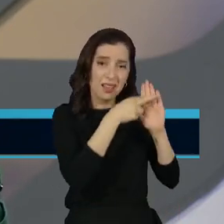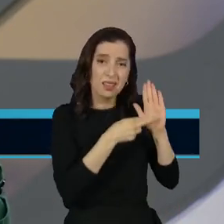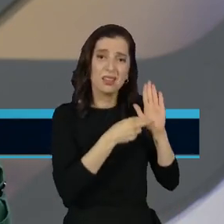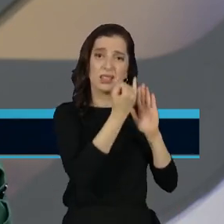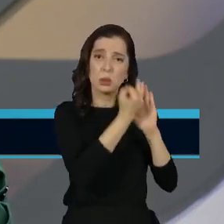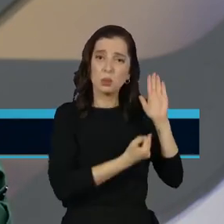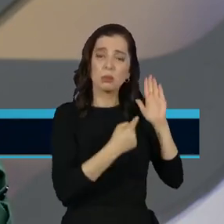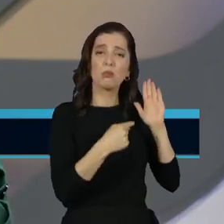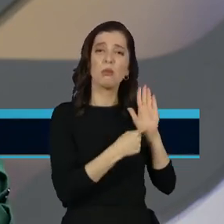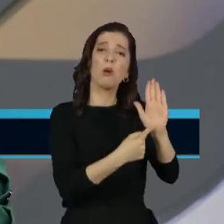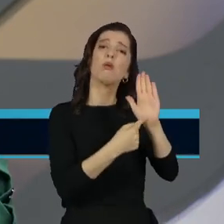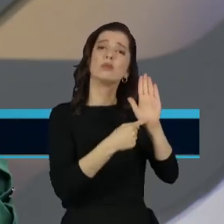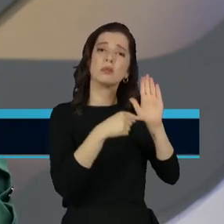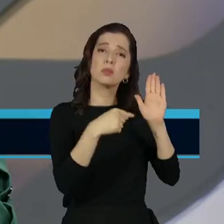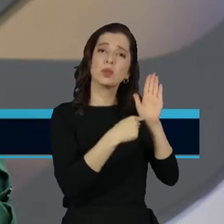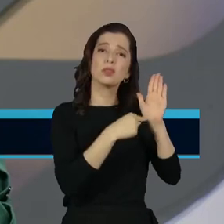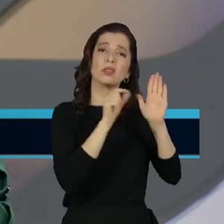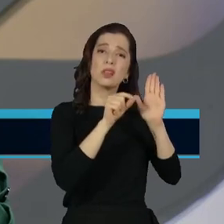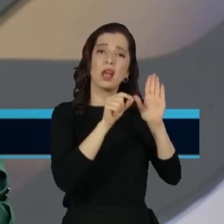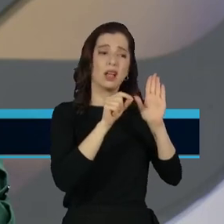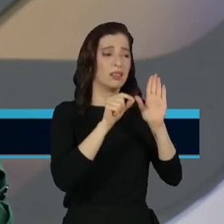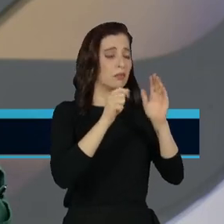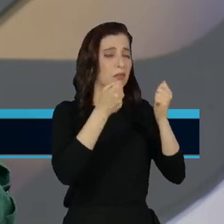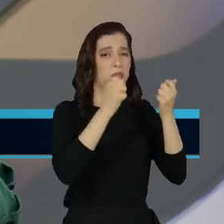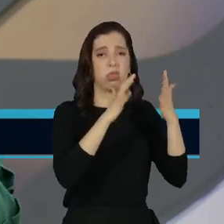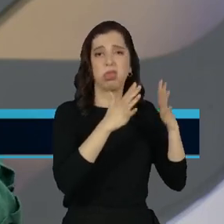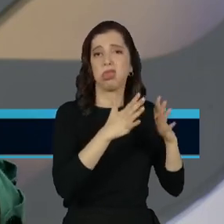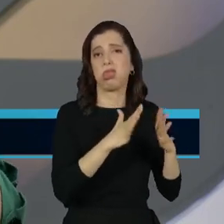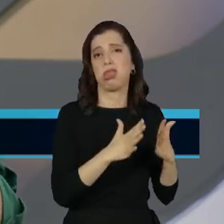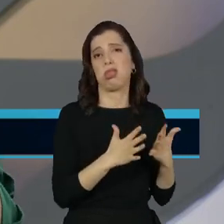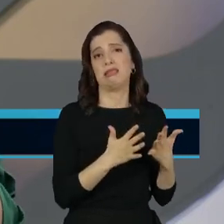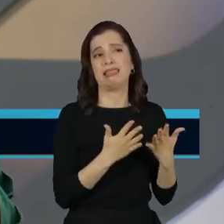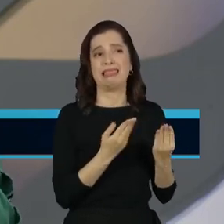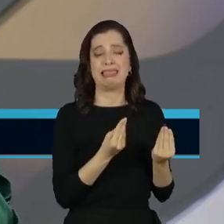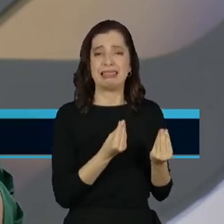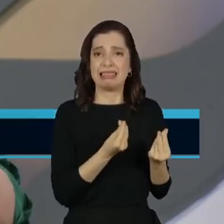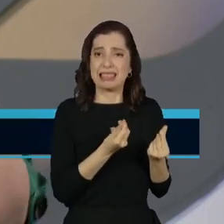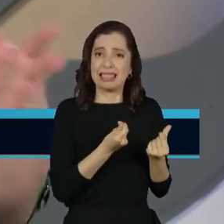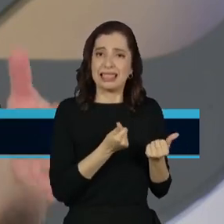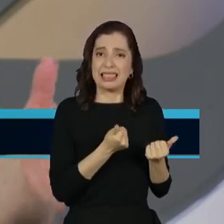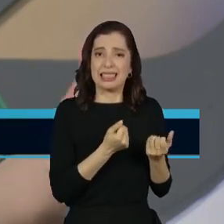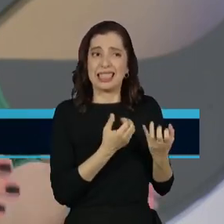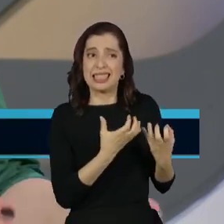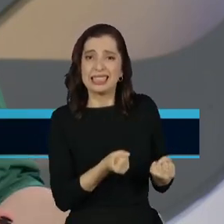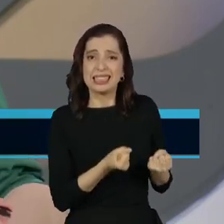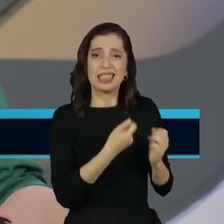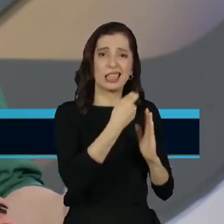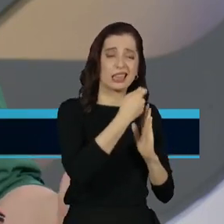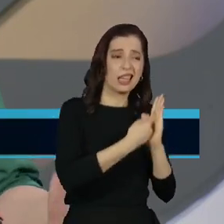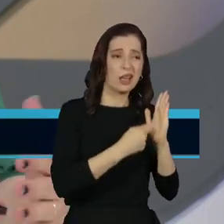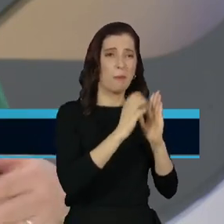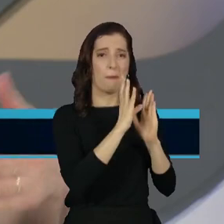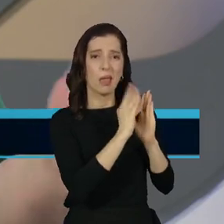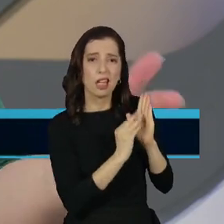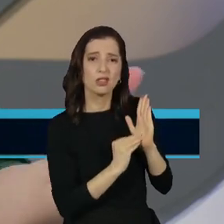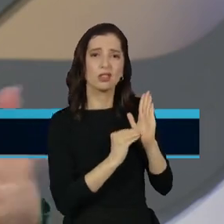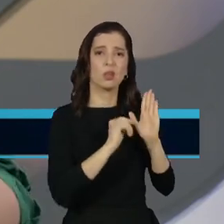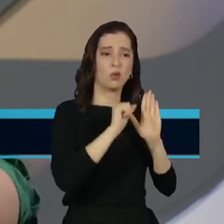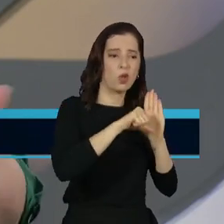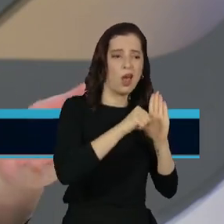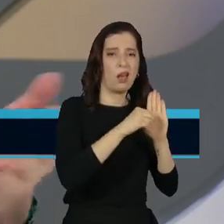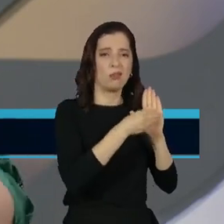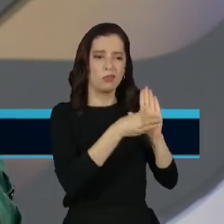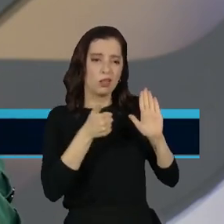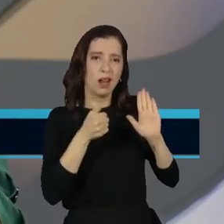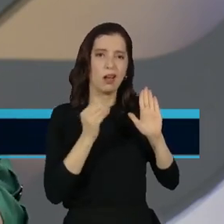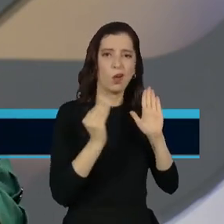muito perigoso entre aquilo que a gente pode aceitar num texto um pouco mais permissivo e aquilo que a gente não pode aceitar com